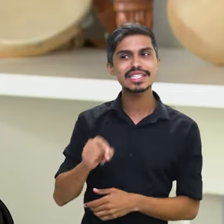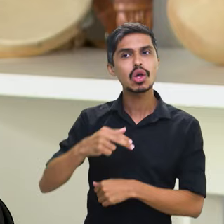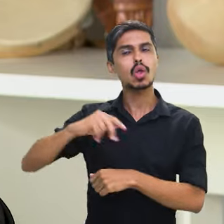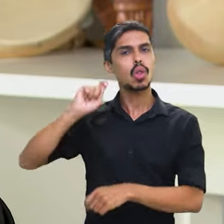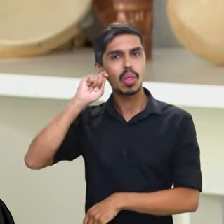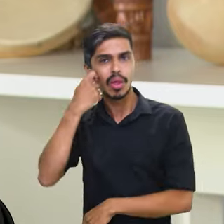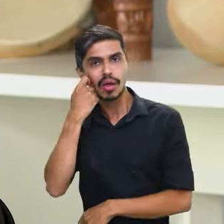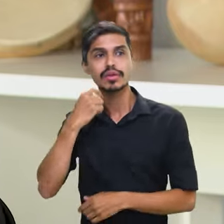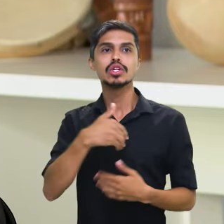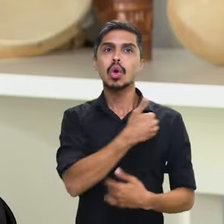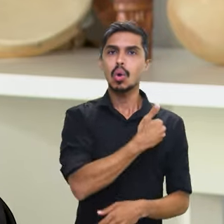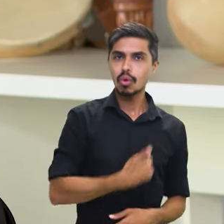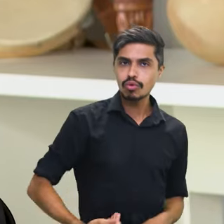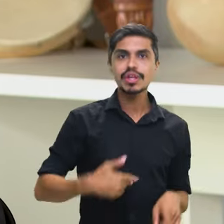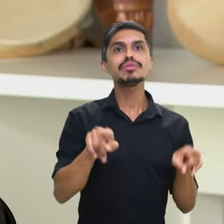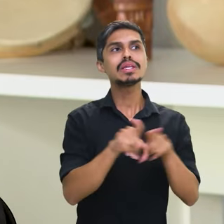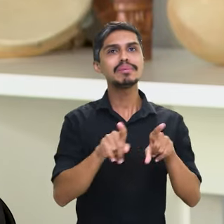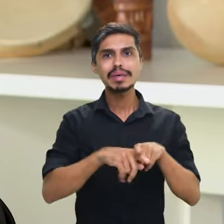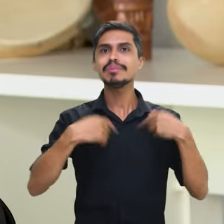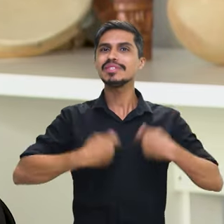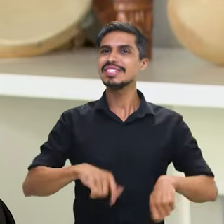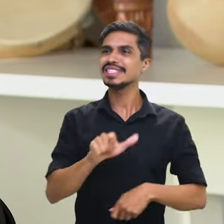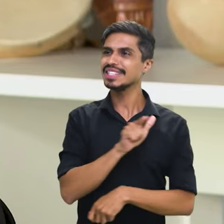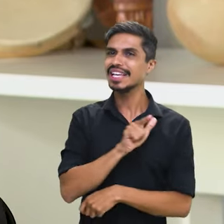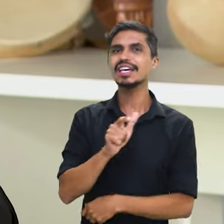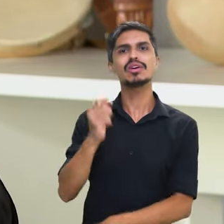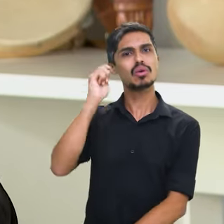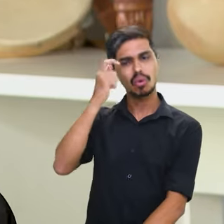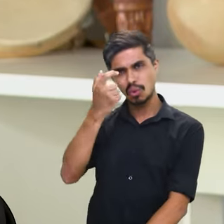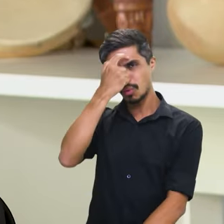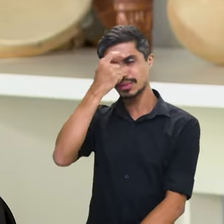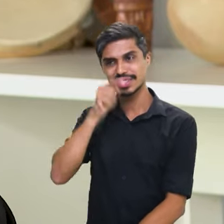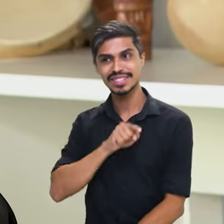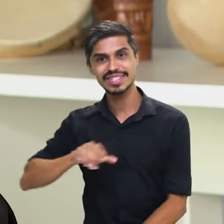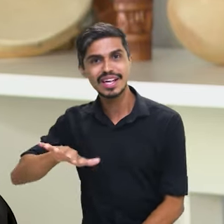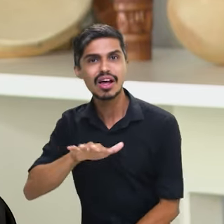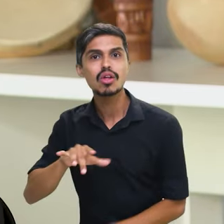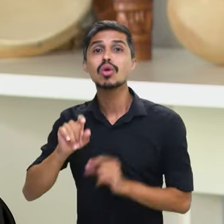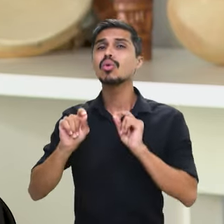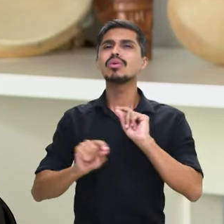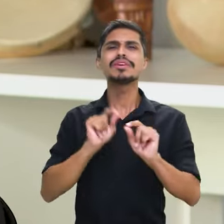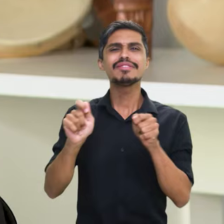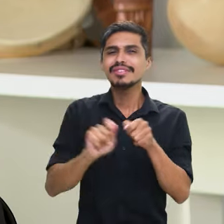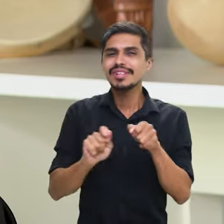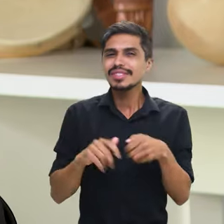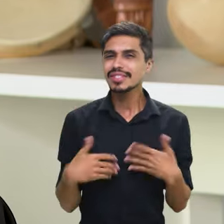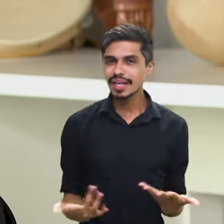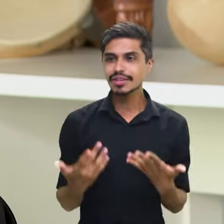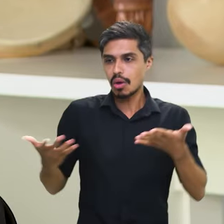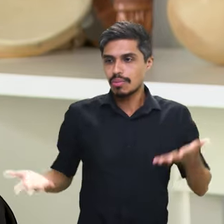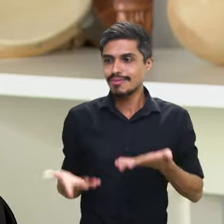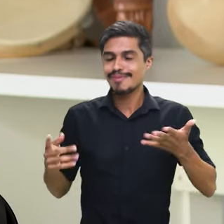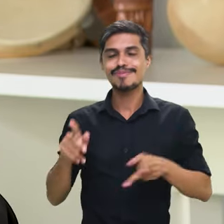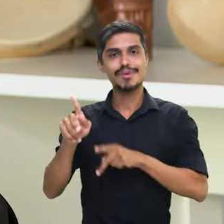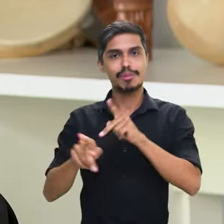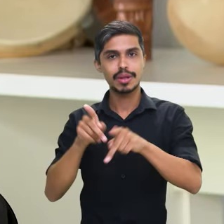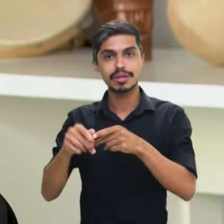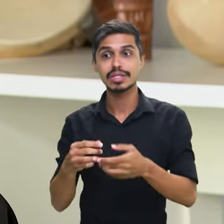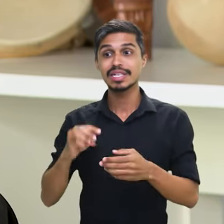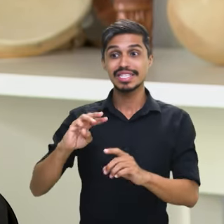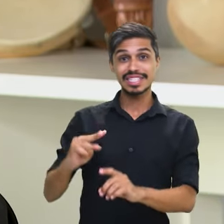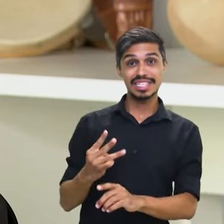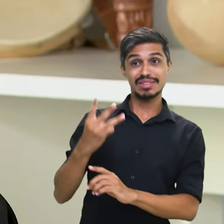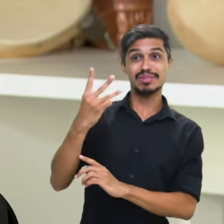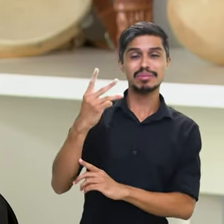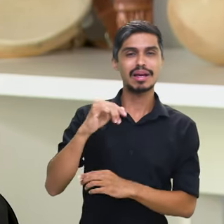sociedade, governo municipal, governo estadual, governo federal ter consciência do que precisamos fazer para uma população três